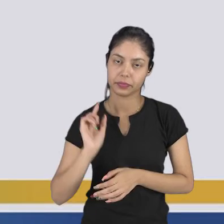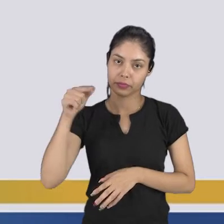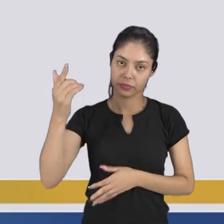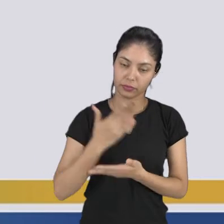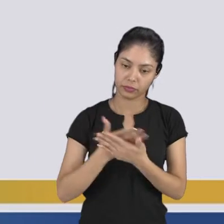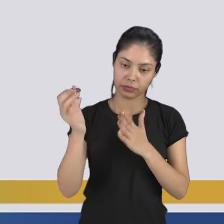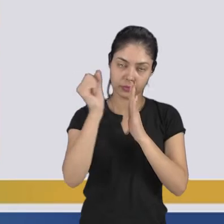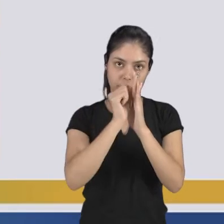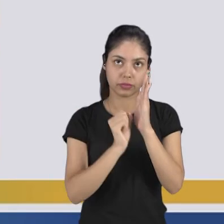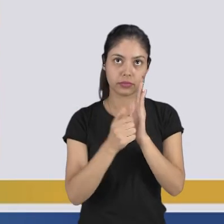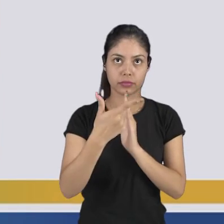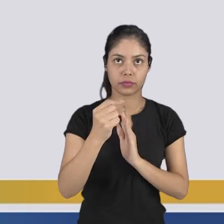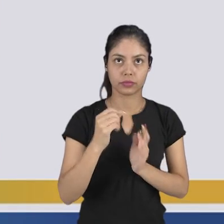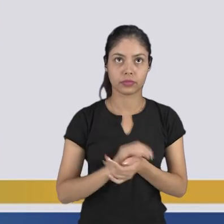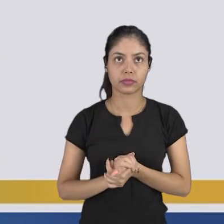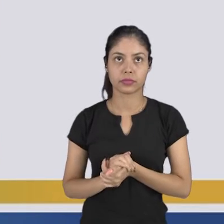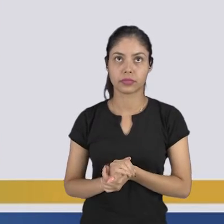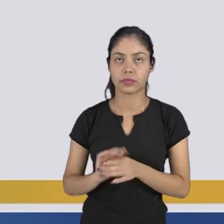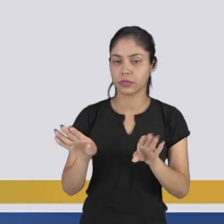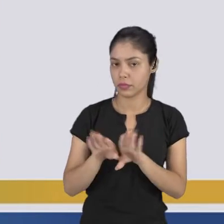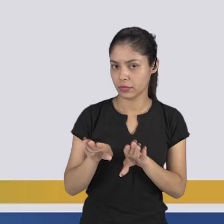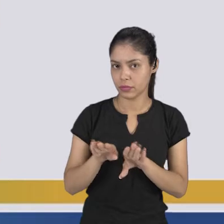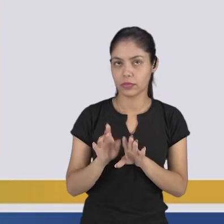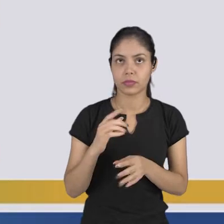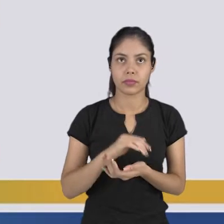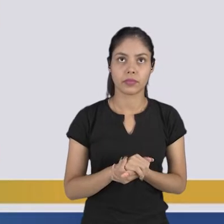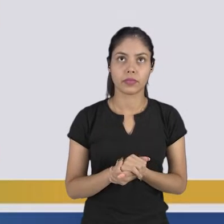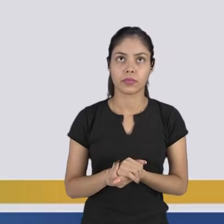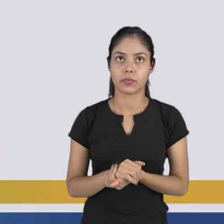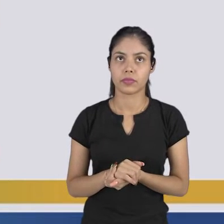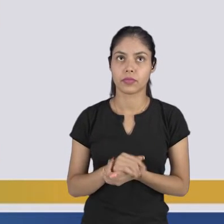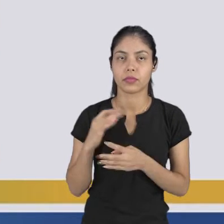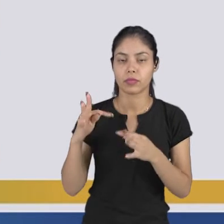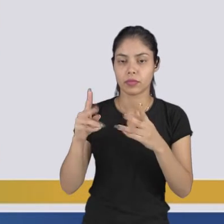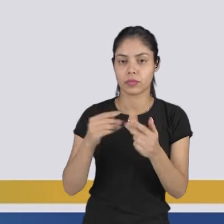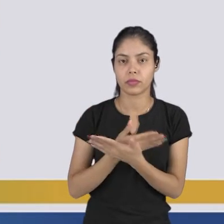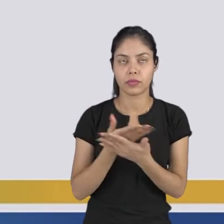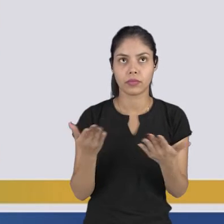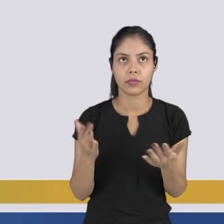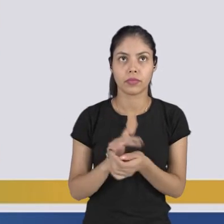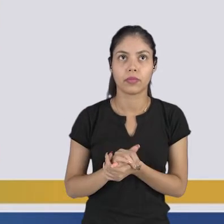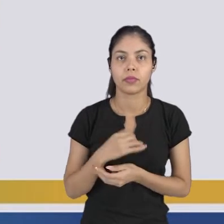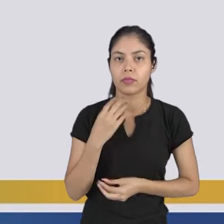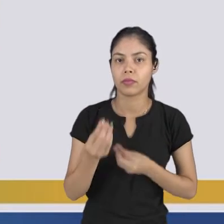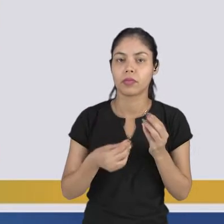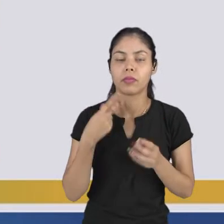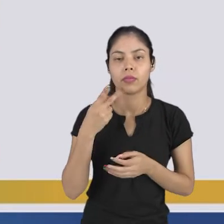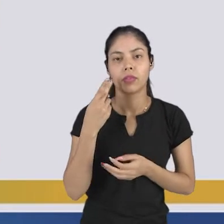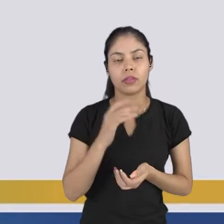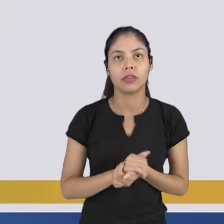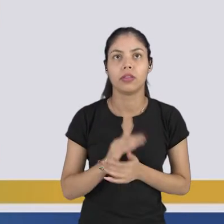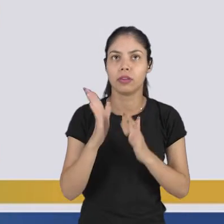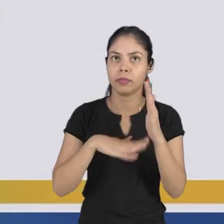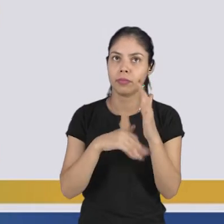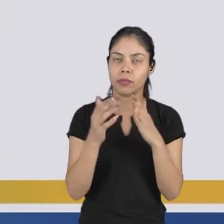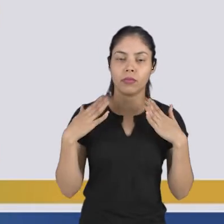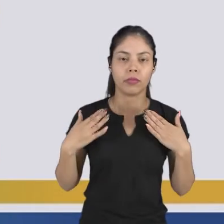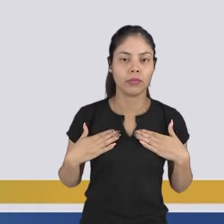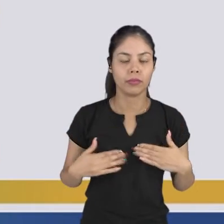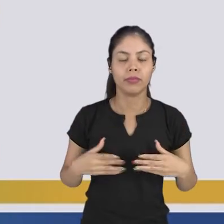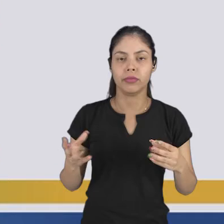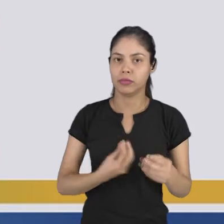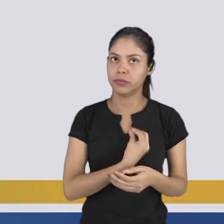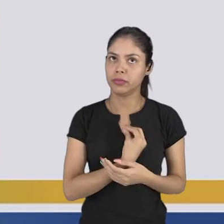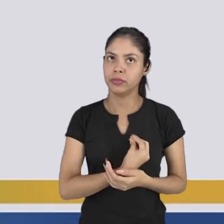início do século XX. E ele talvez tenha sido o precursor de tudo isso. E como eu falei para vocês, a pintura corporal também está